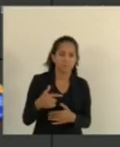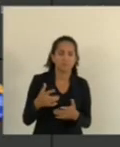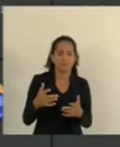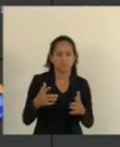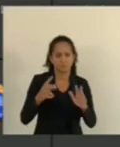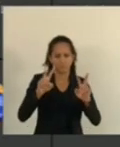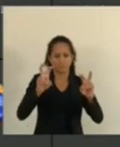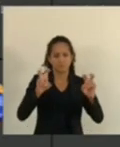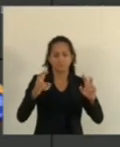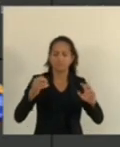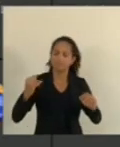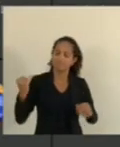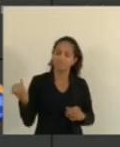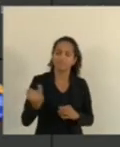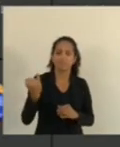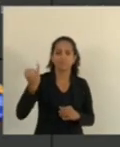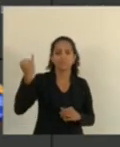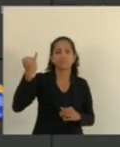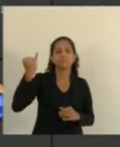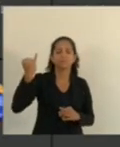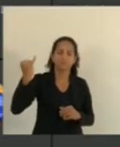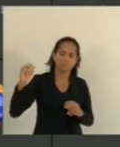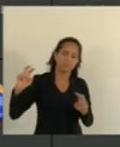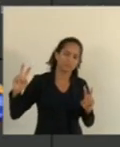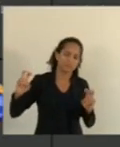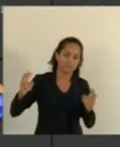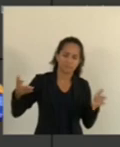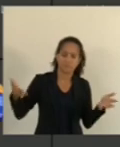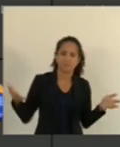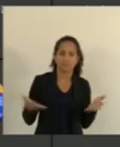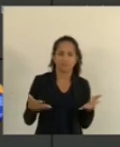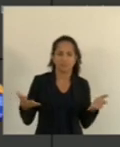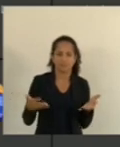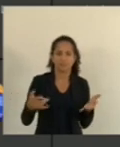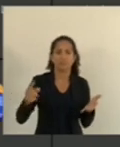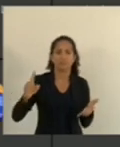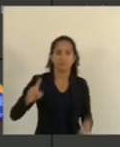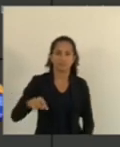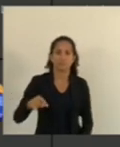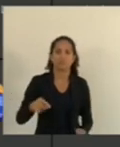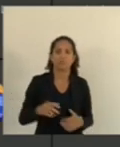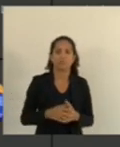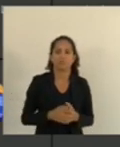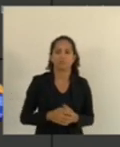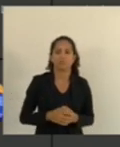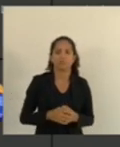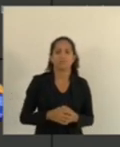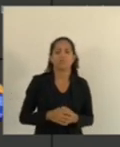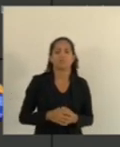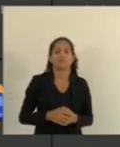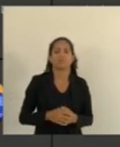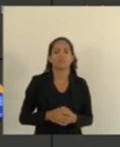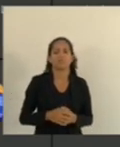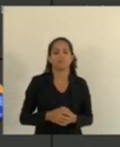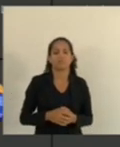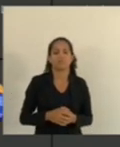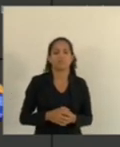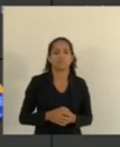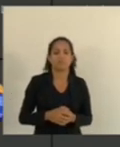Super importante Um tema Super atual A gente está vendo Mais Mais